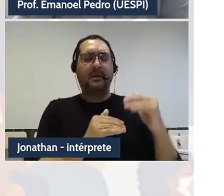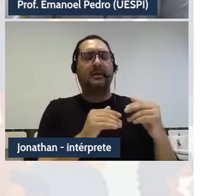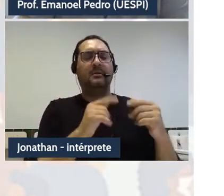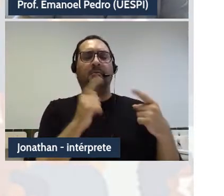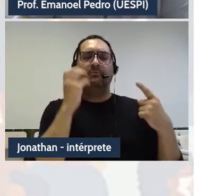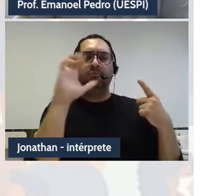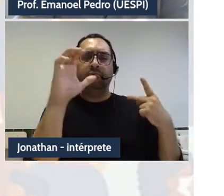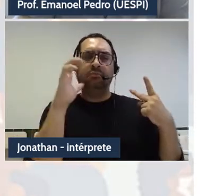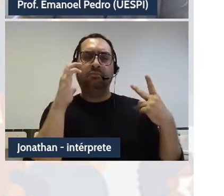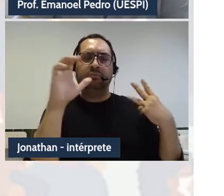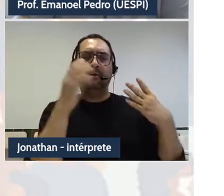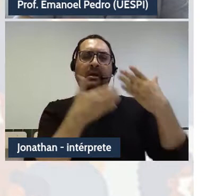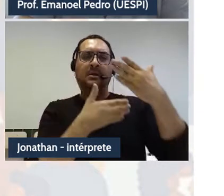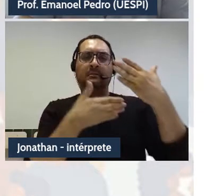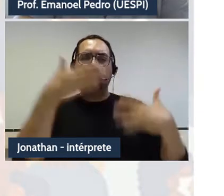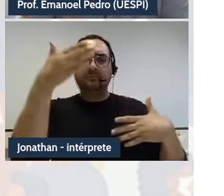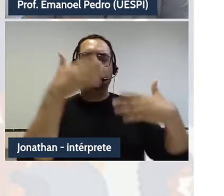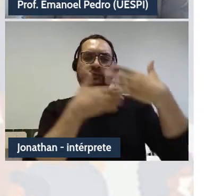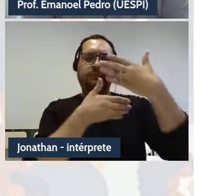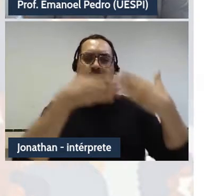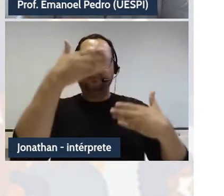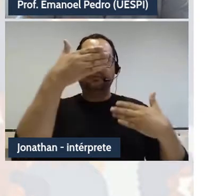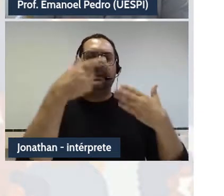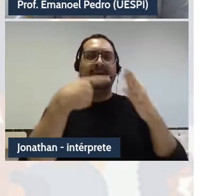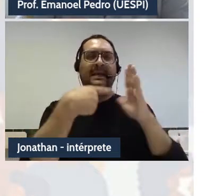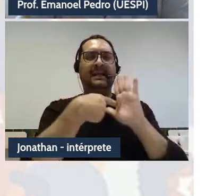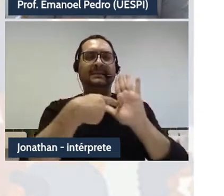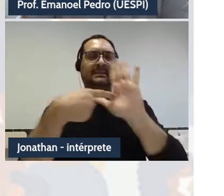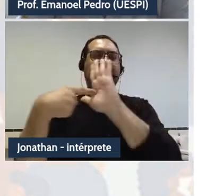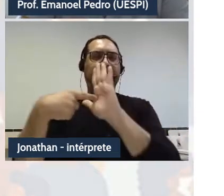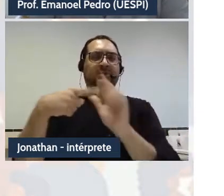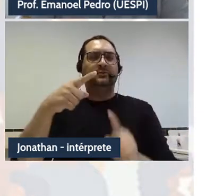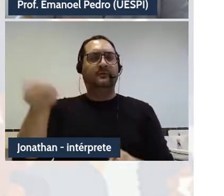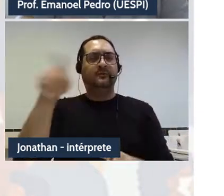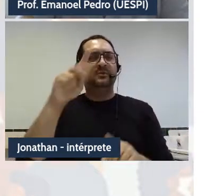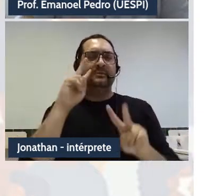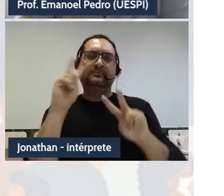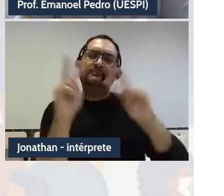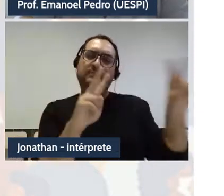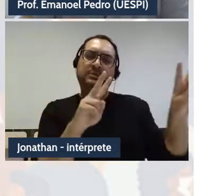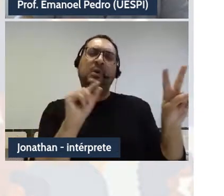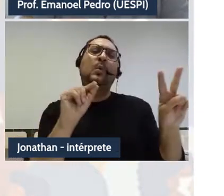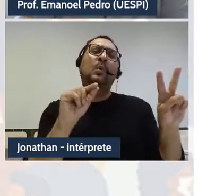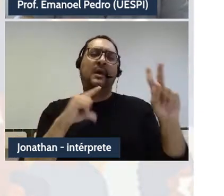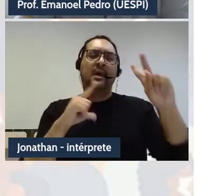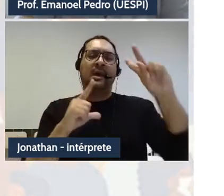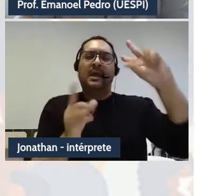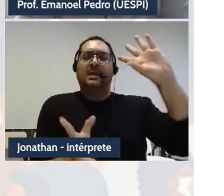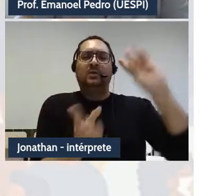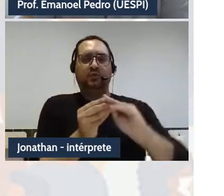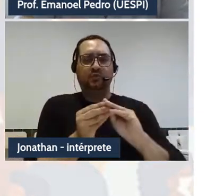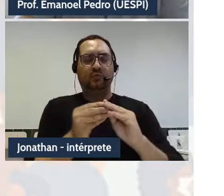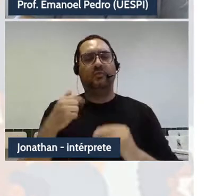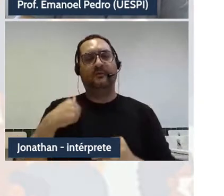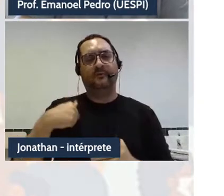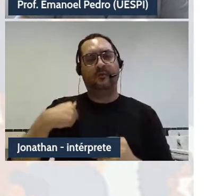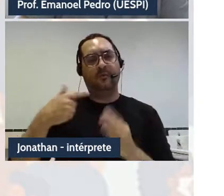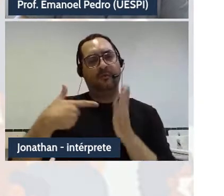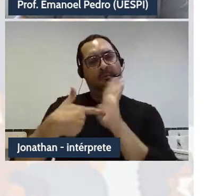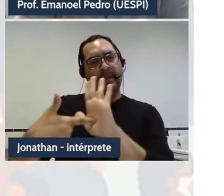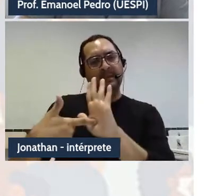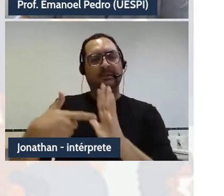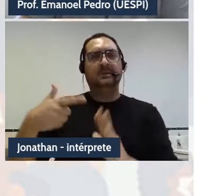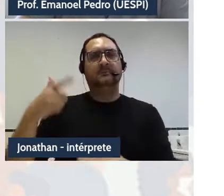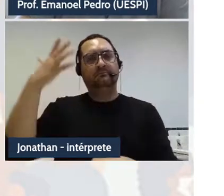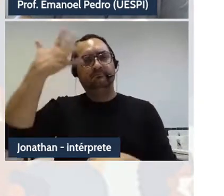pra vocês, com mais ou menos um resumo do que eu vou apresentar a